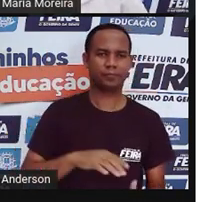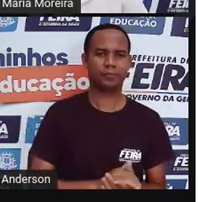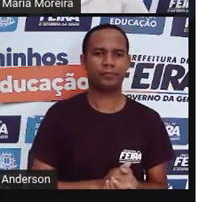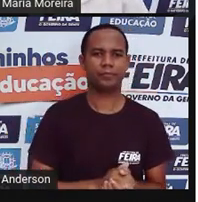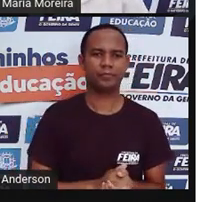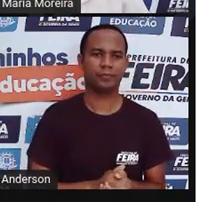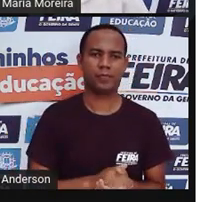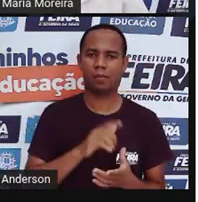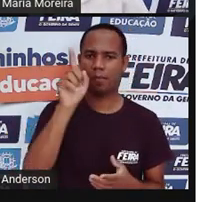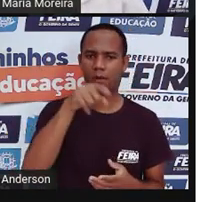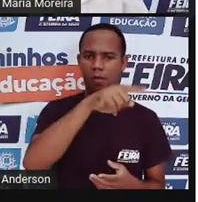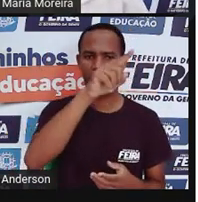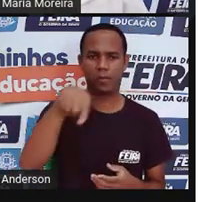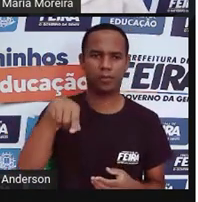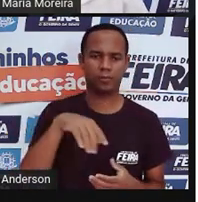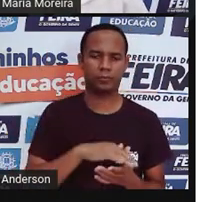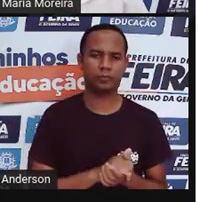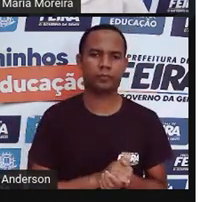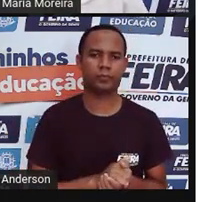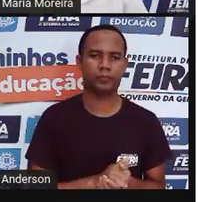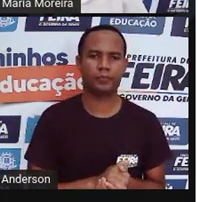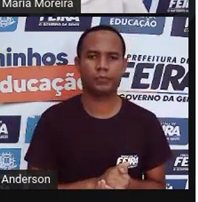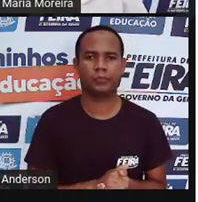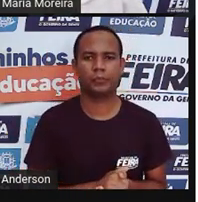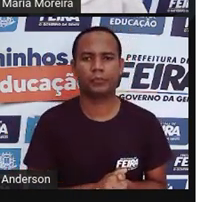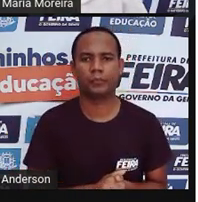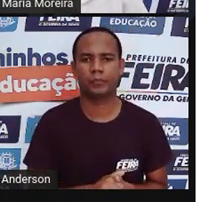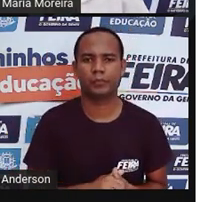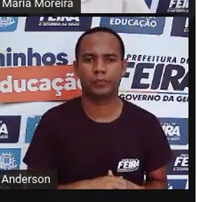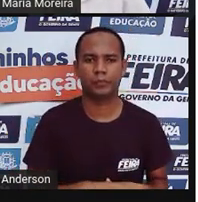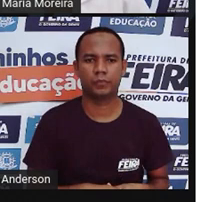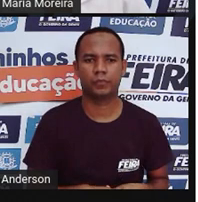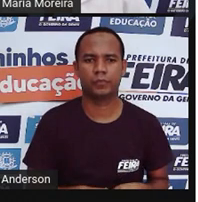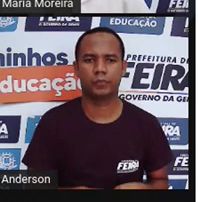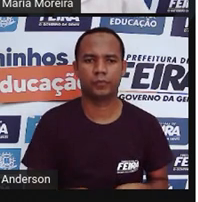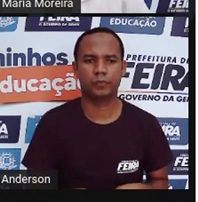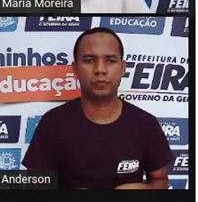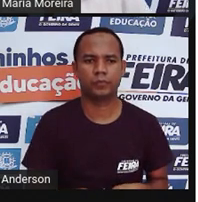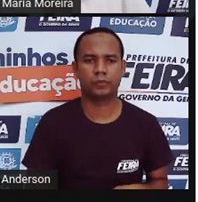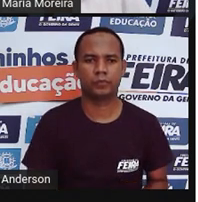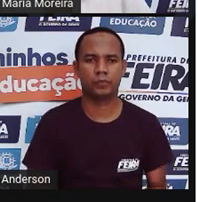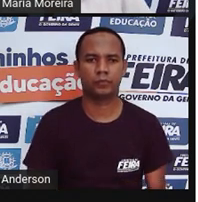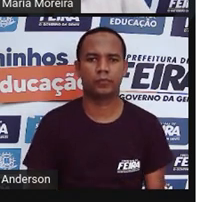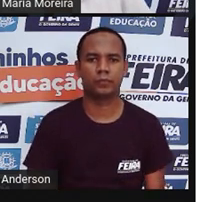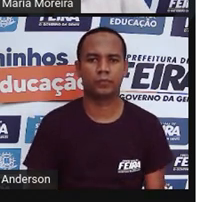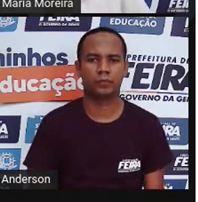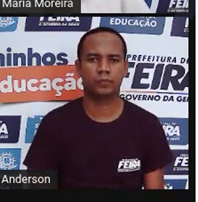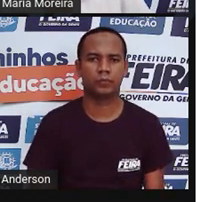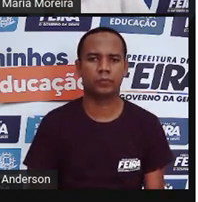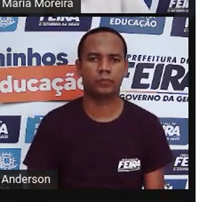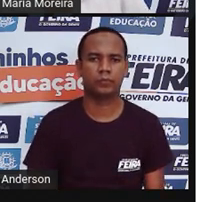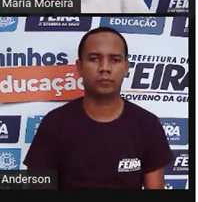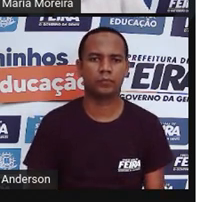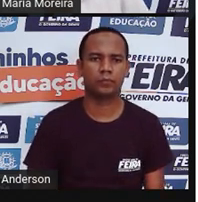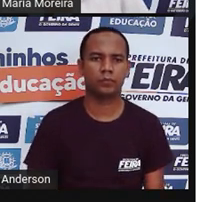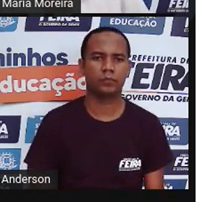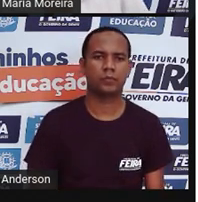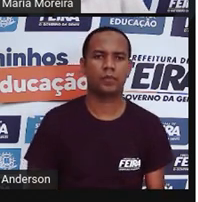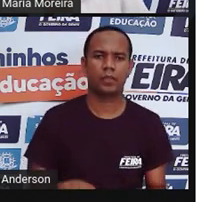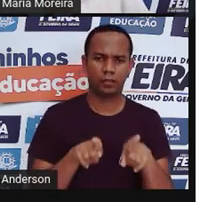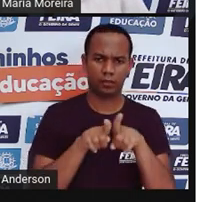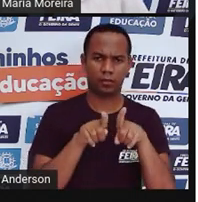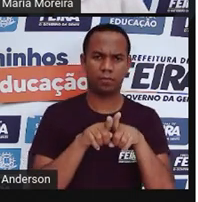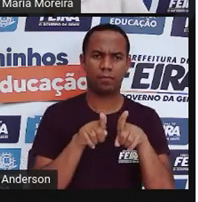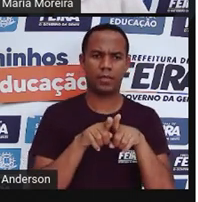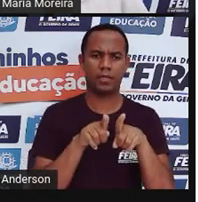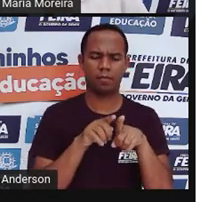Certo? Vamos lá. Bom, aqui. Além de evitar peças